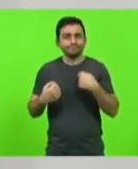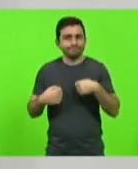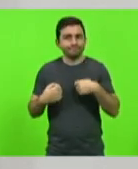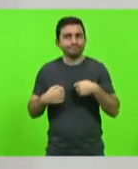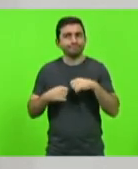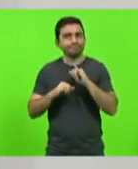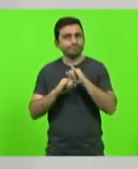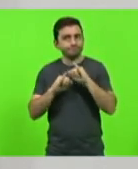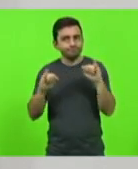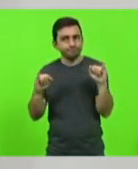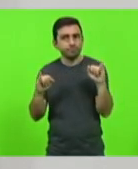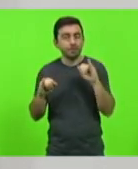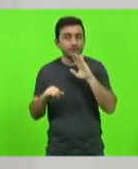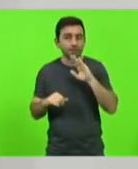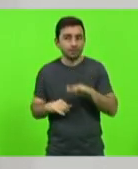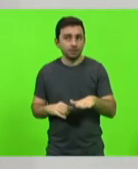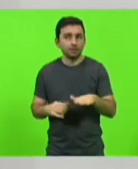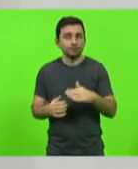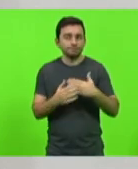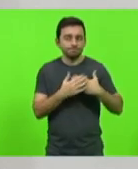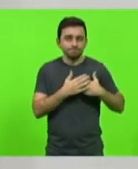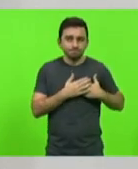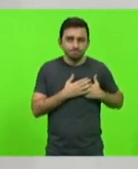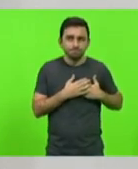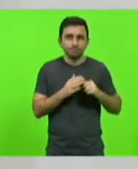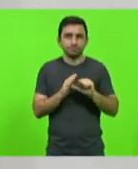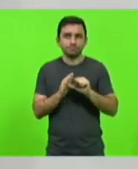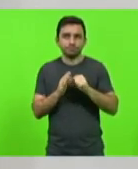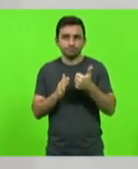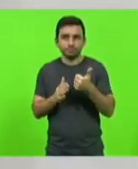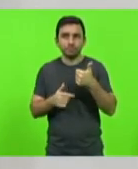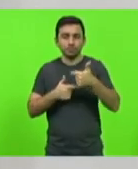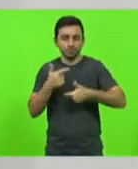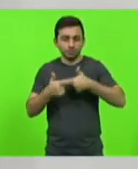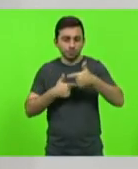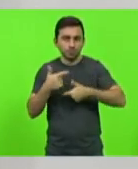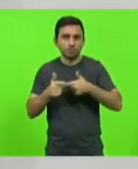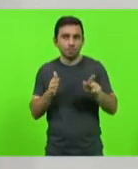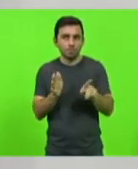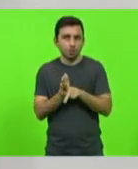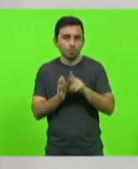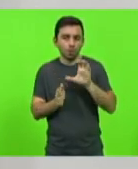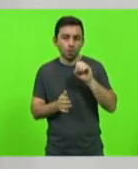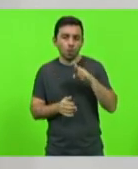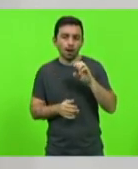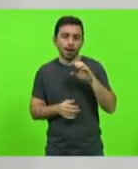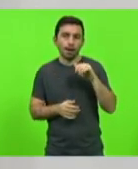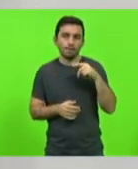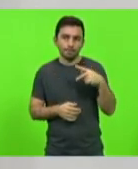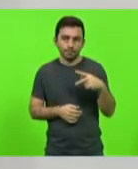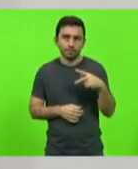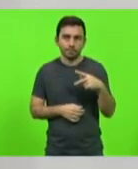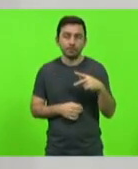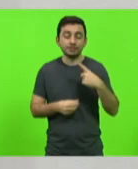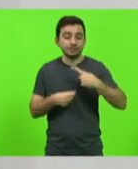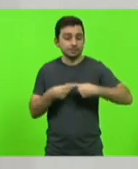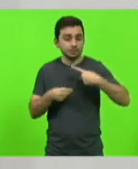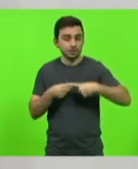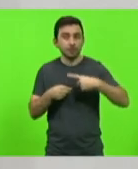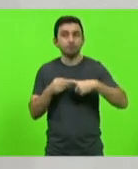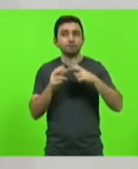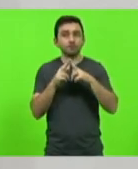tarde aqui nossa solidariedade, primeiramente, aos trabalhadores da CONCAP, aqui do município de Florianópolis,